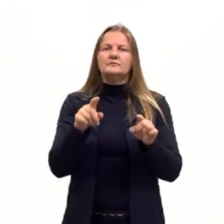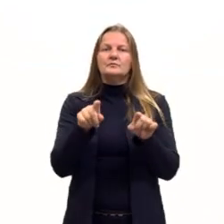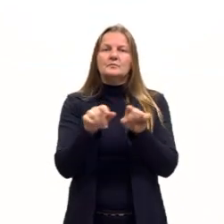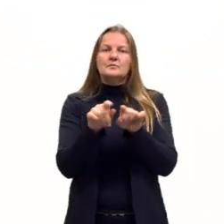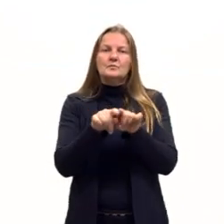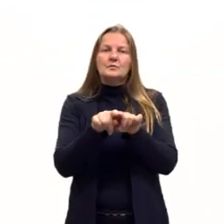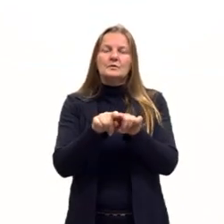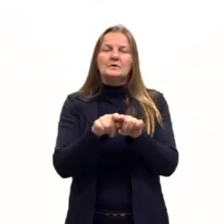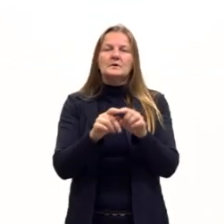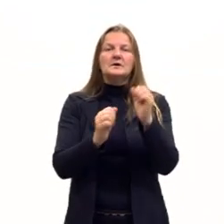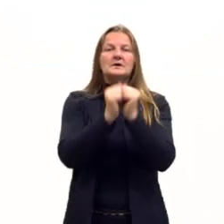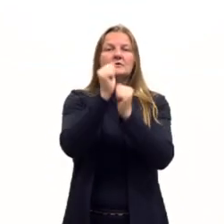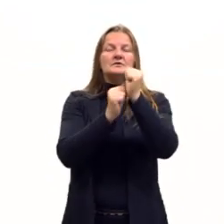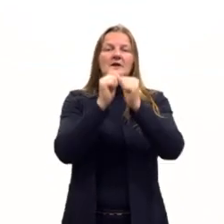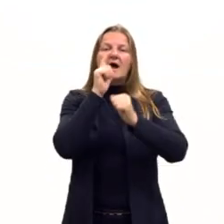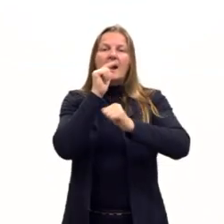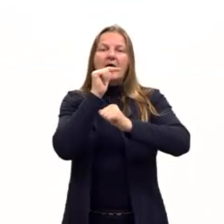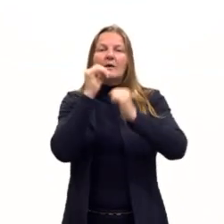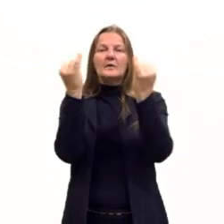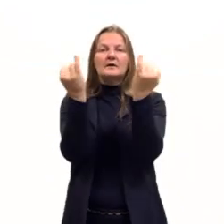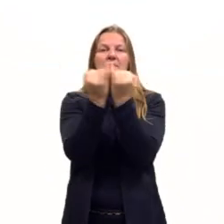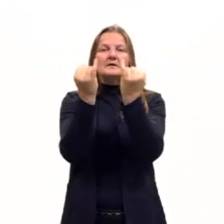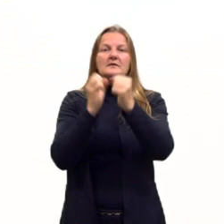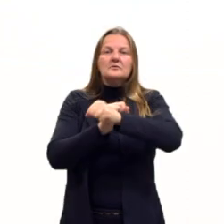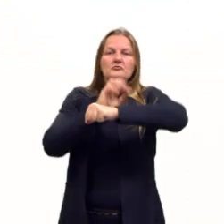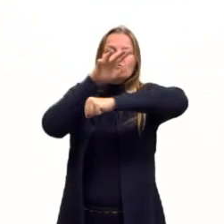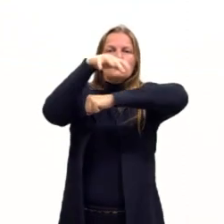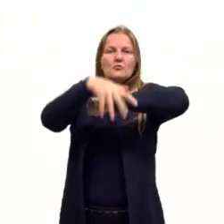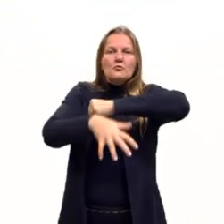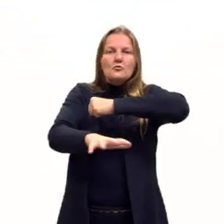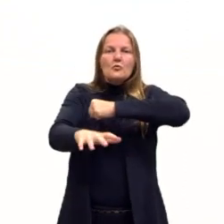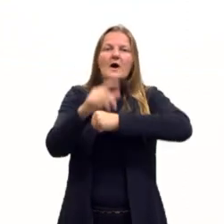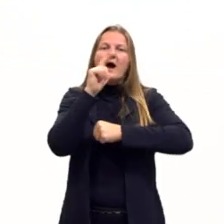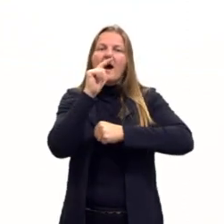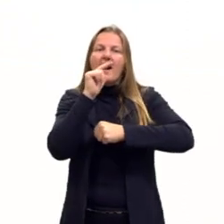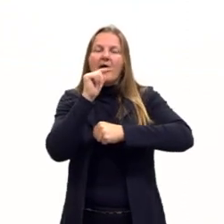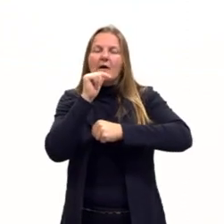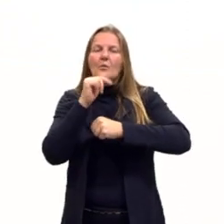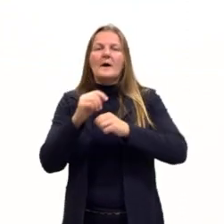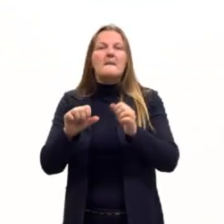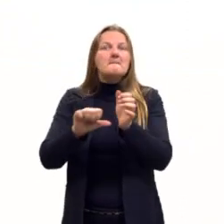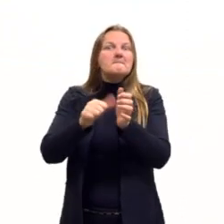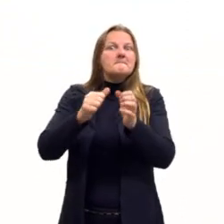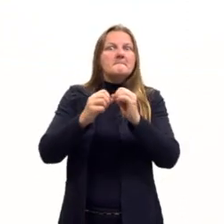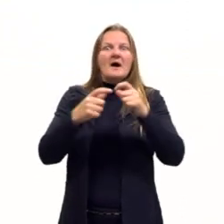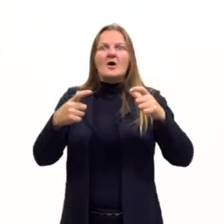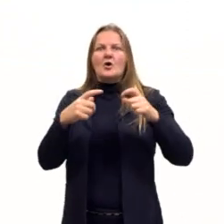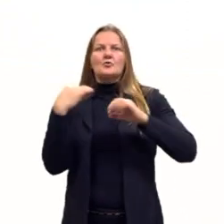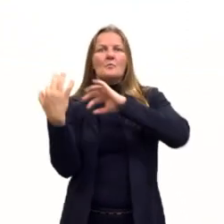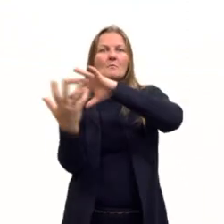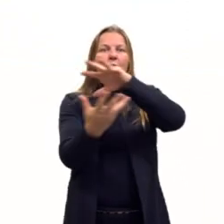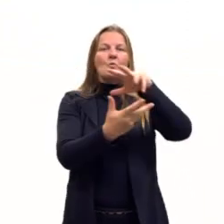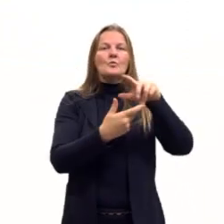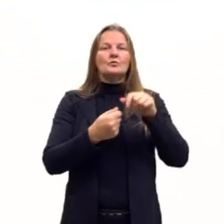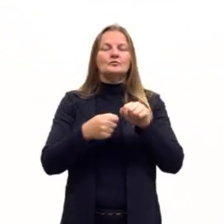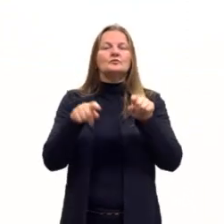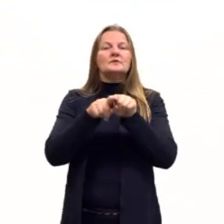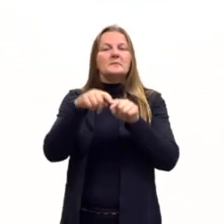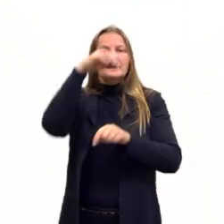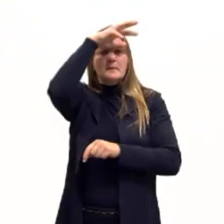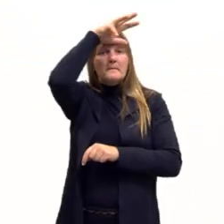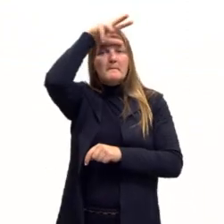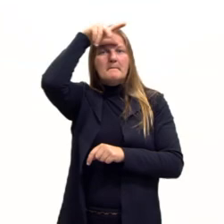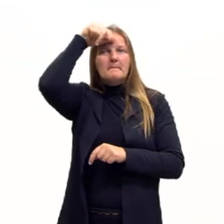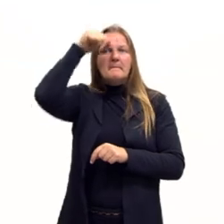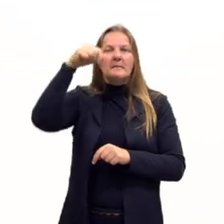por exemplo, a usina de Taipu sendo construída, né, a maior usina hidroelétrica do mundo. Nós temos a Zona Franca de Manaus, isso quer